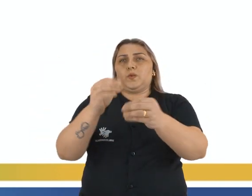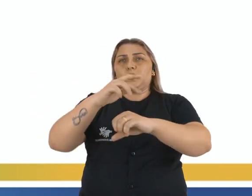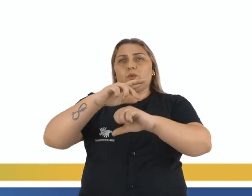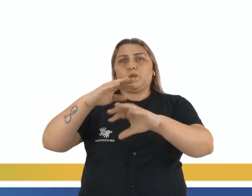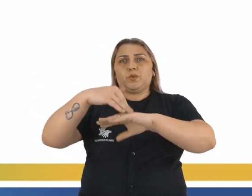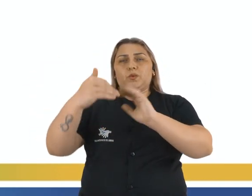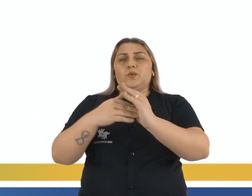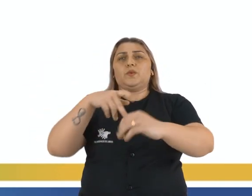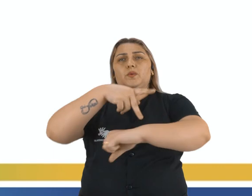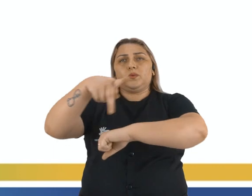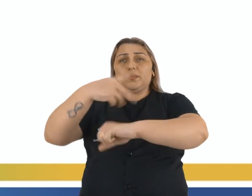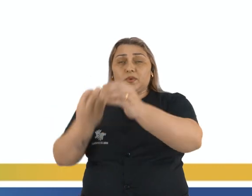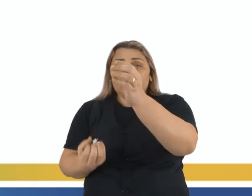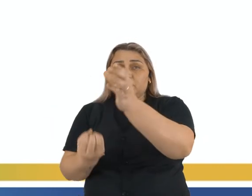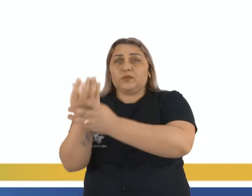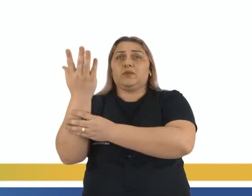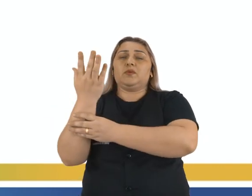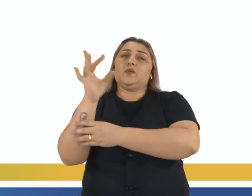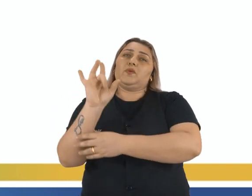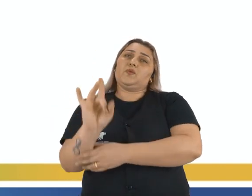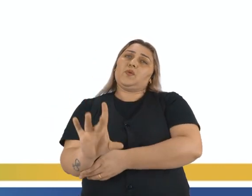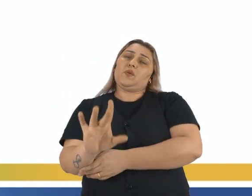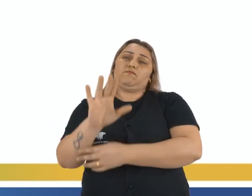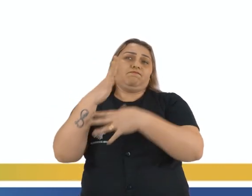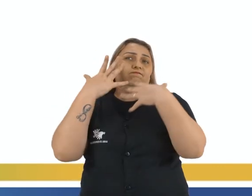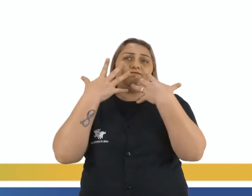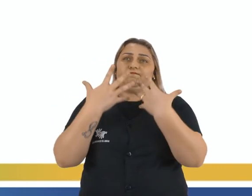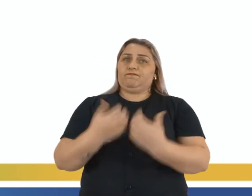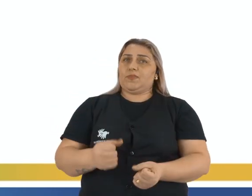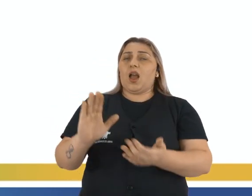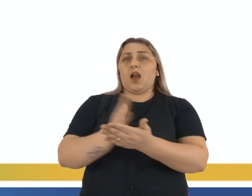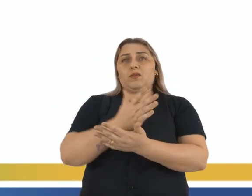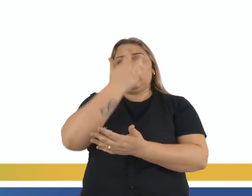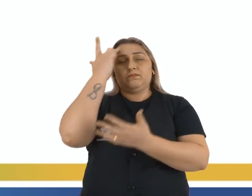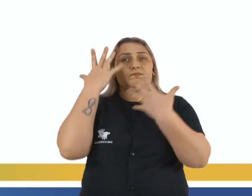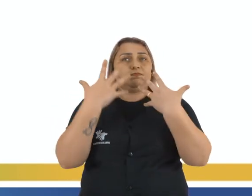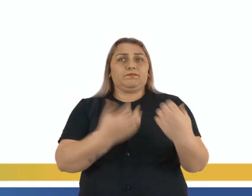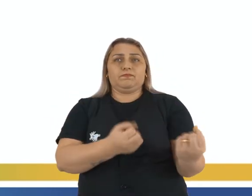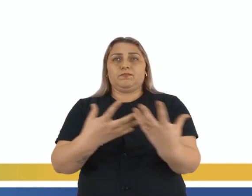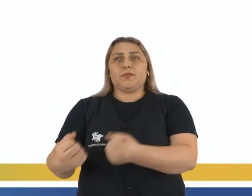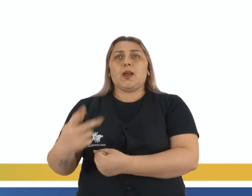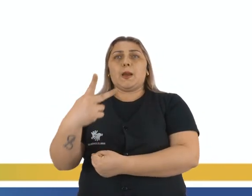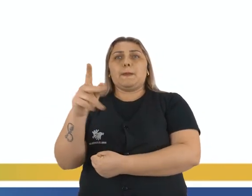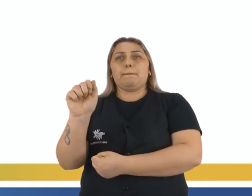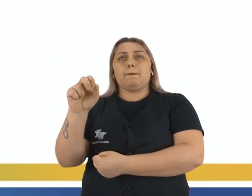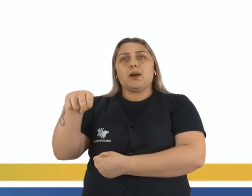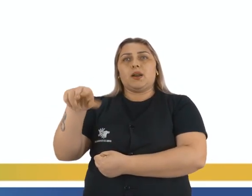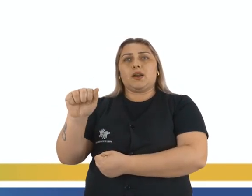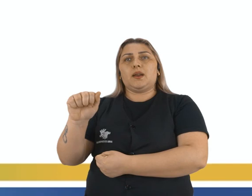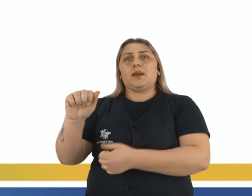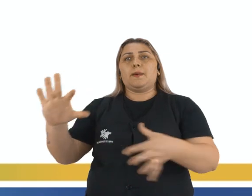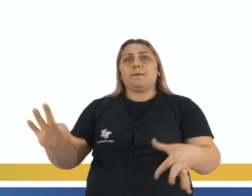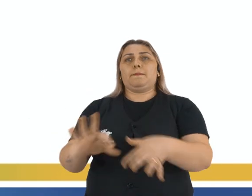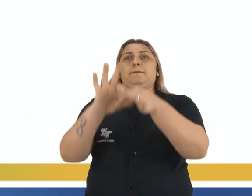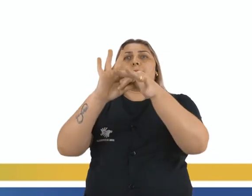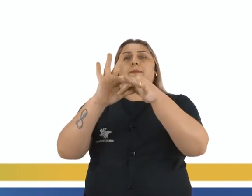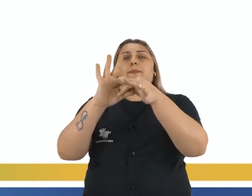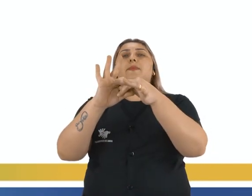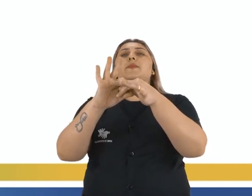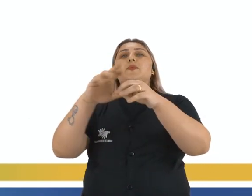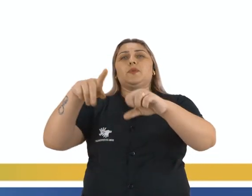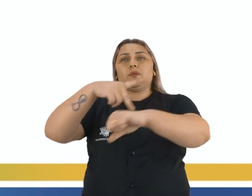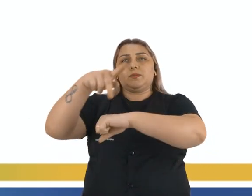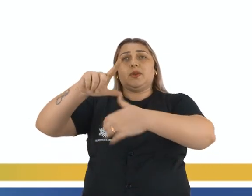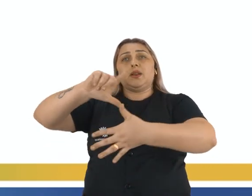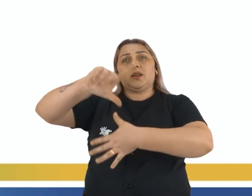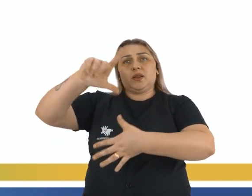-surgidos. Só que nem todo mundo aceitou. Então, a ideia do pan-americanismo, que seria a união, essa confederação dos países